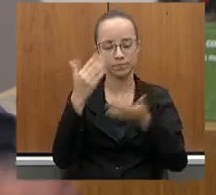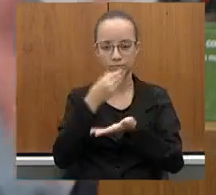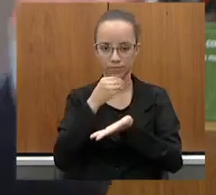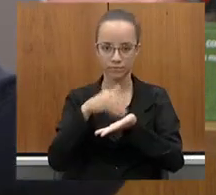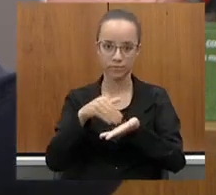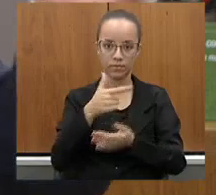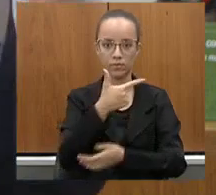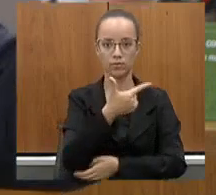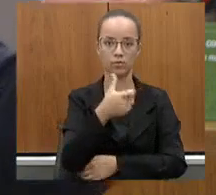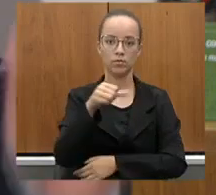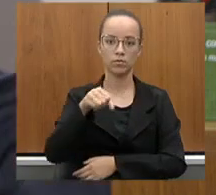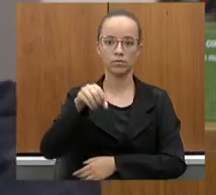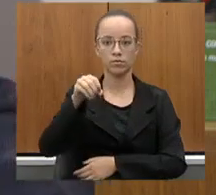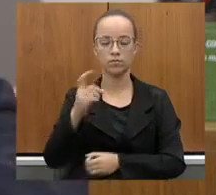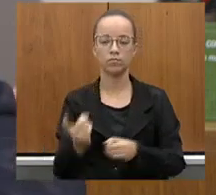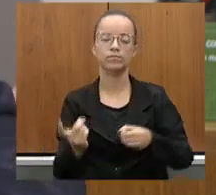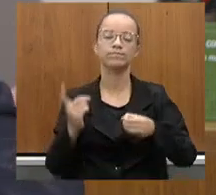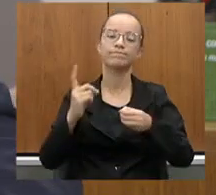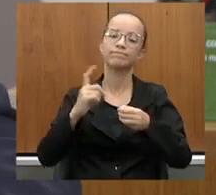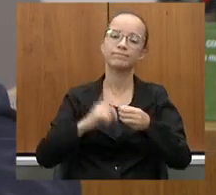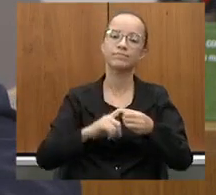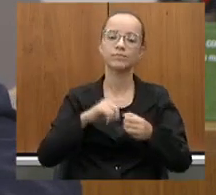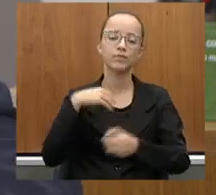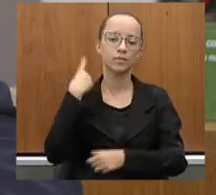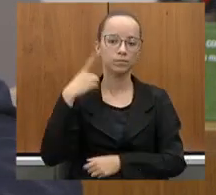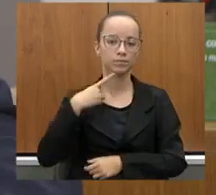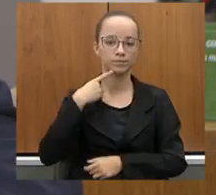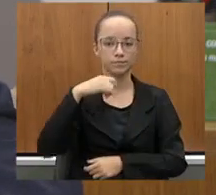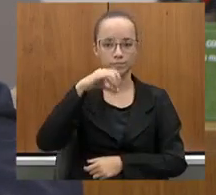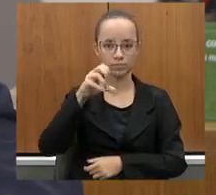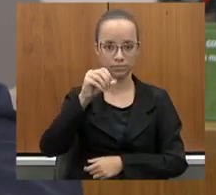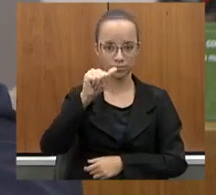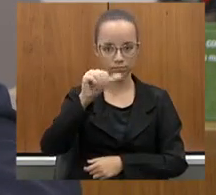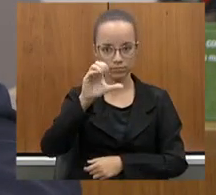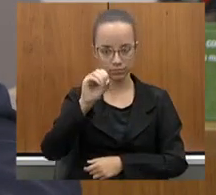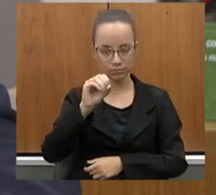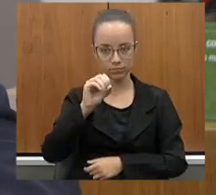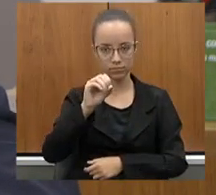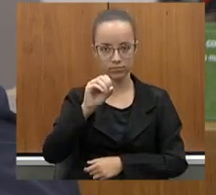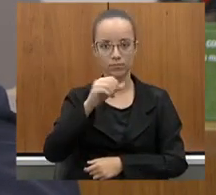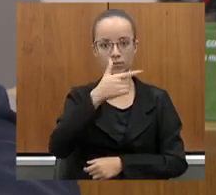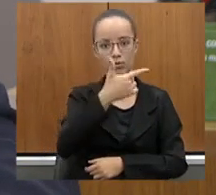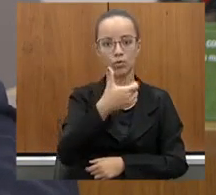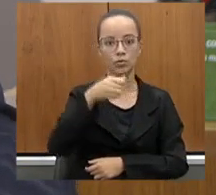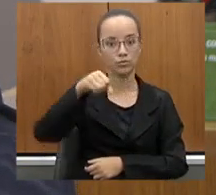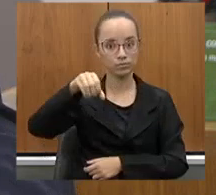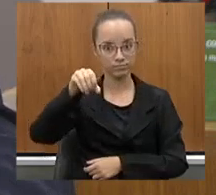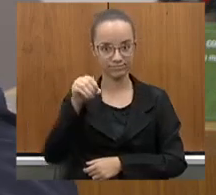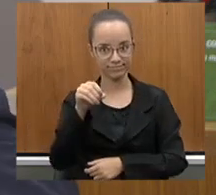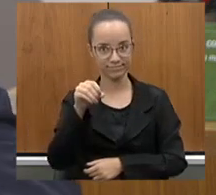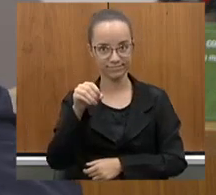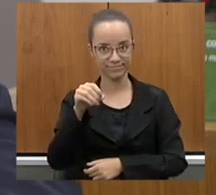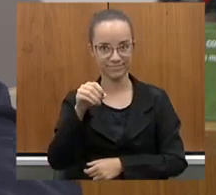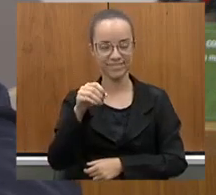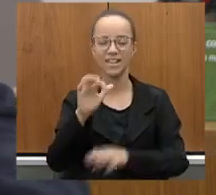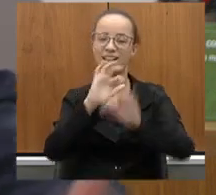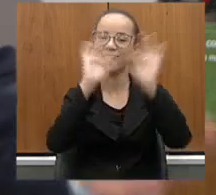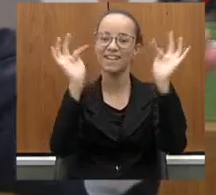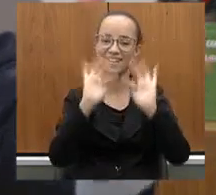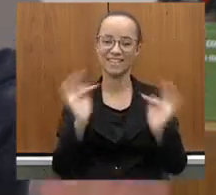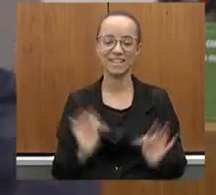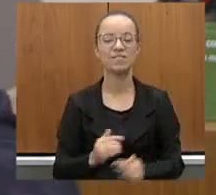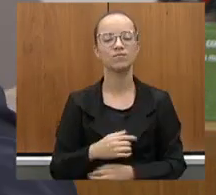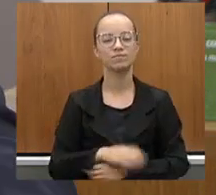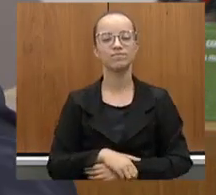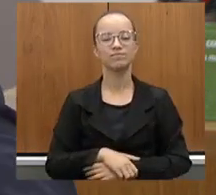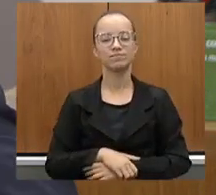290, voltando, que o nosso querido João Leite liberou, Dalmo Ribeiro 290, está feliz. É isso